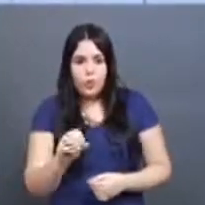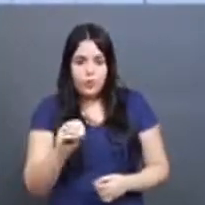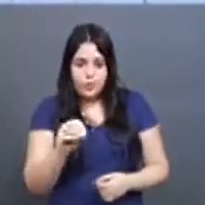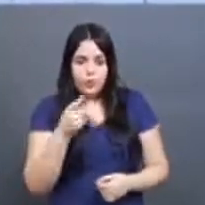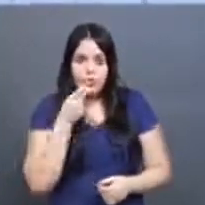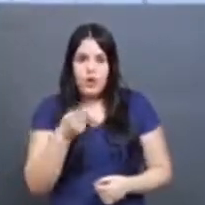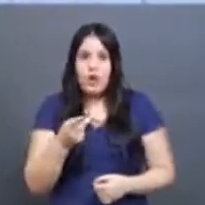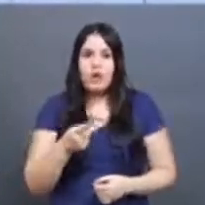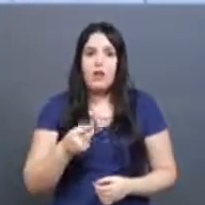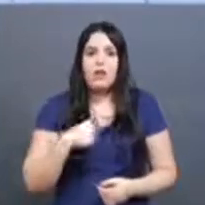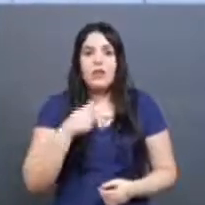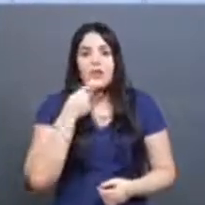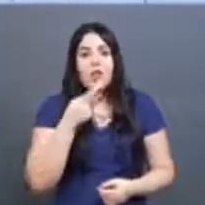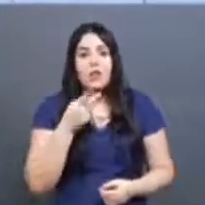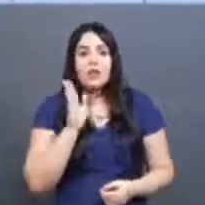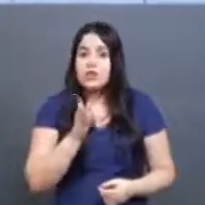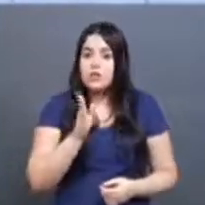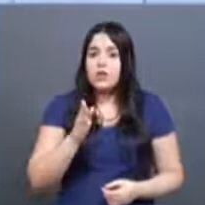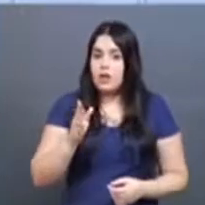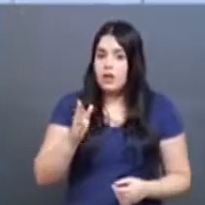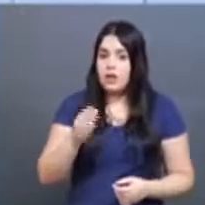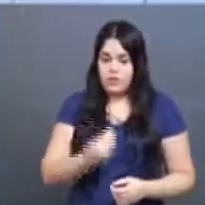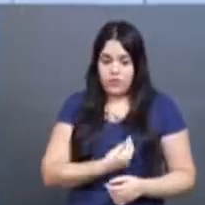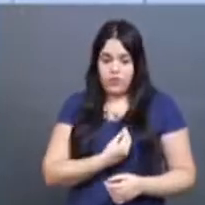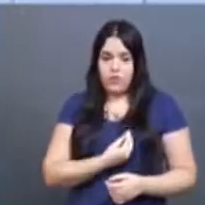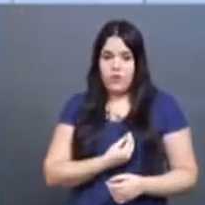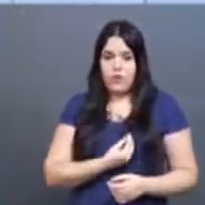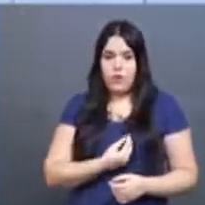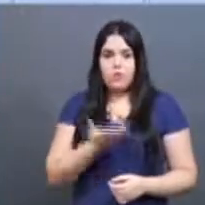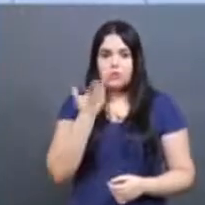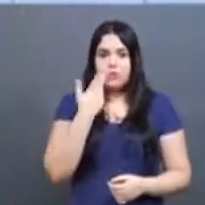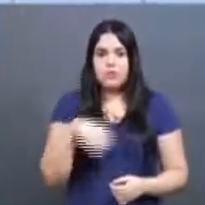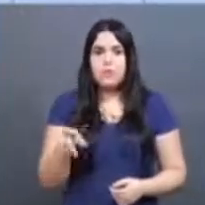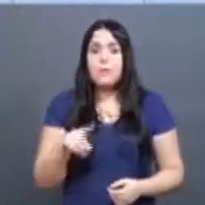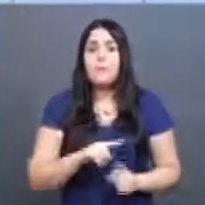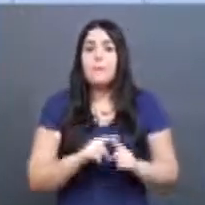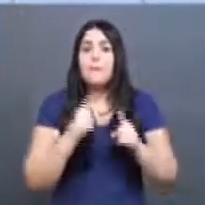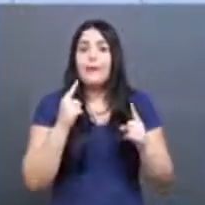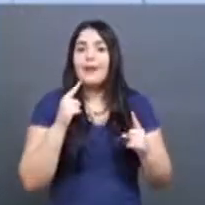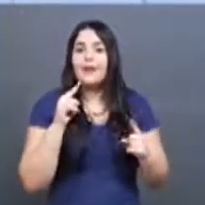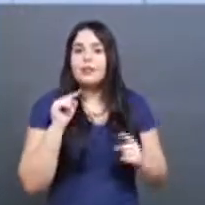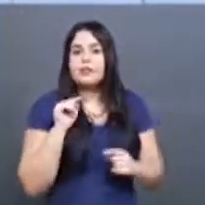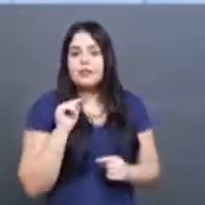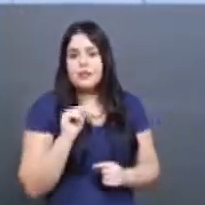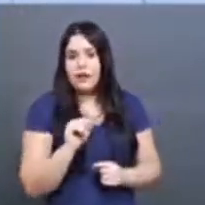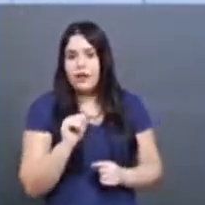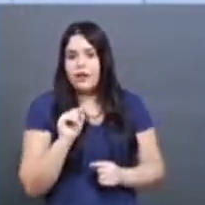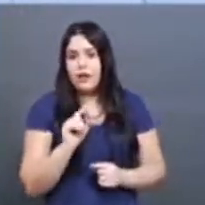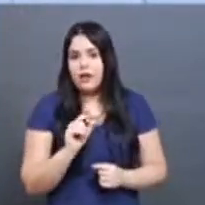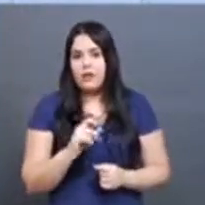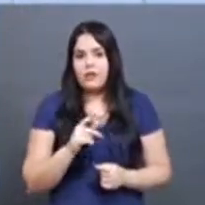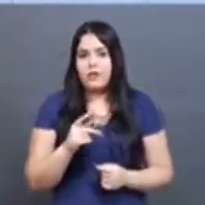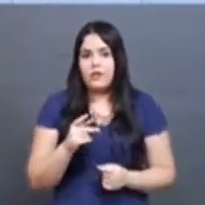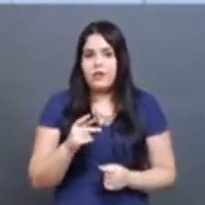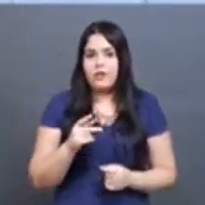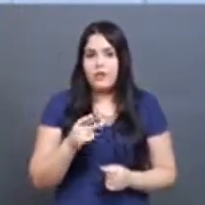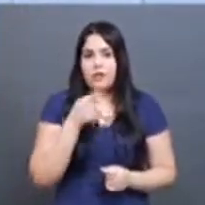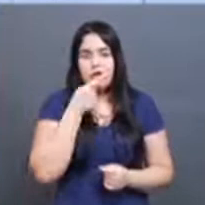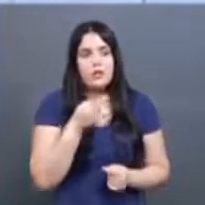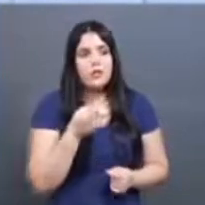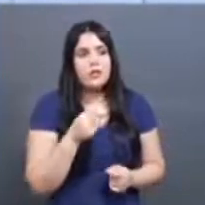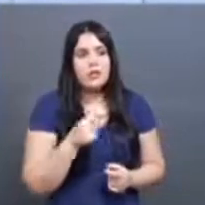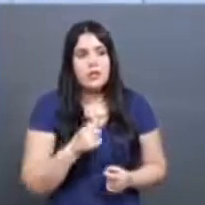Ele disse, assim, que ele viveu isso na infância, mas que ele, eu traria, assim, como uma força de ego.